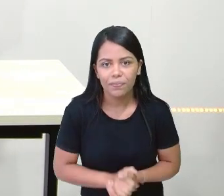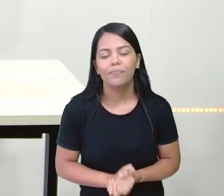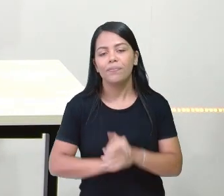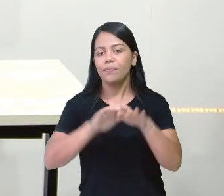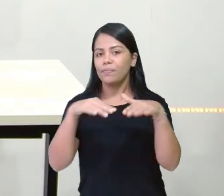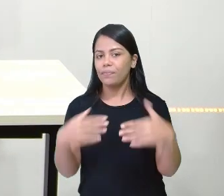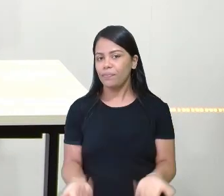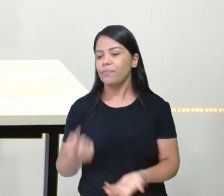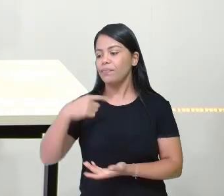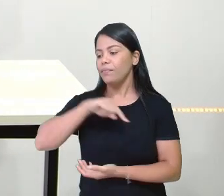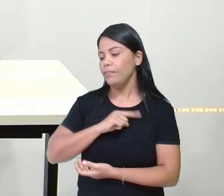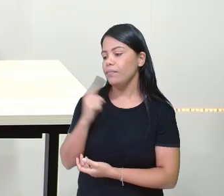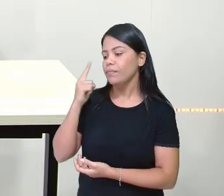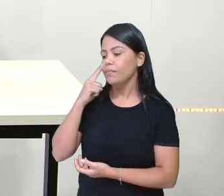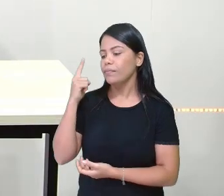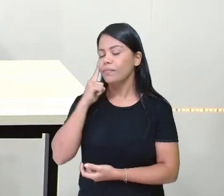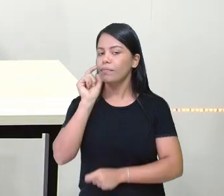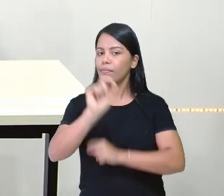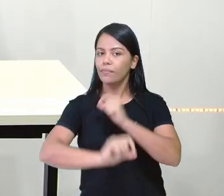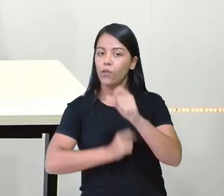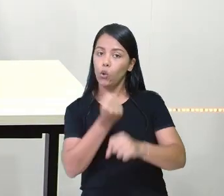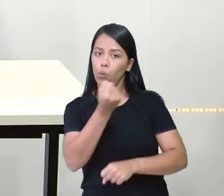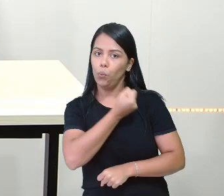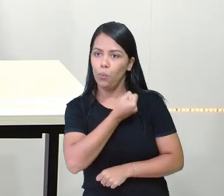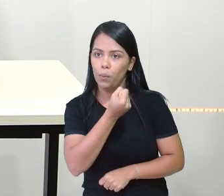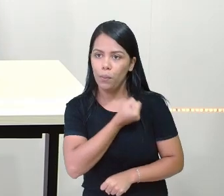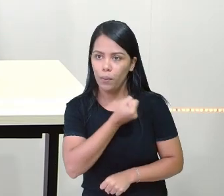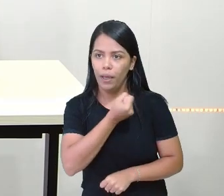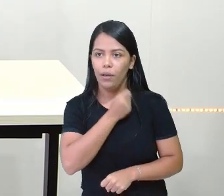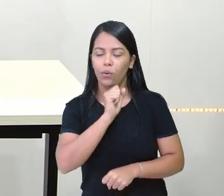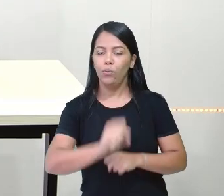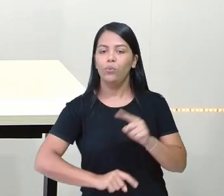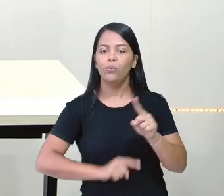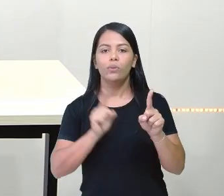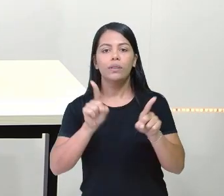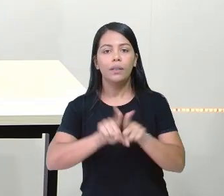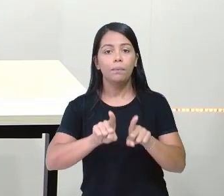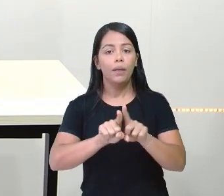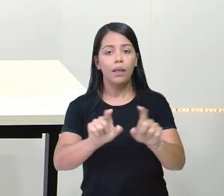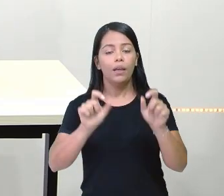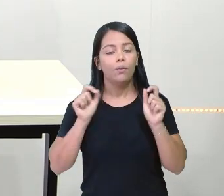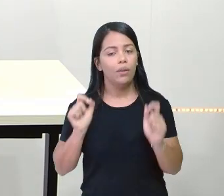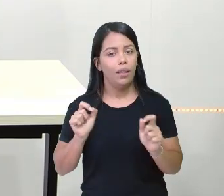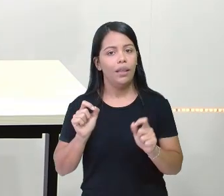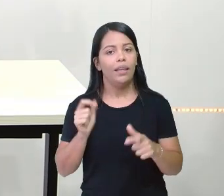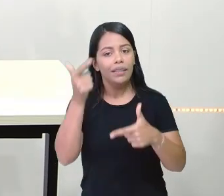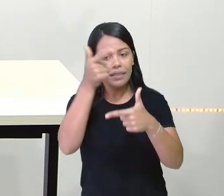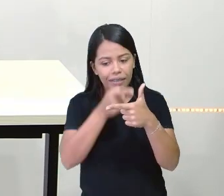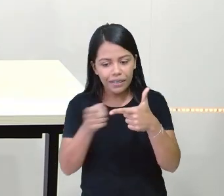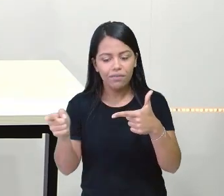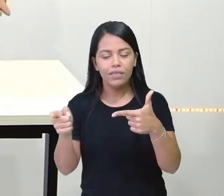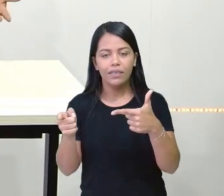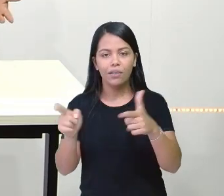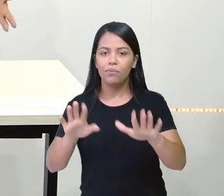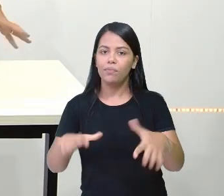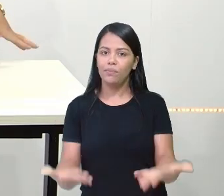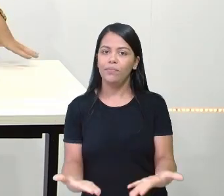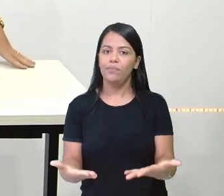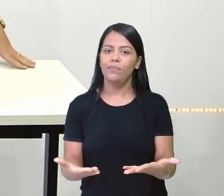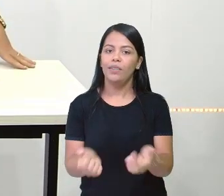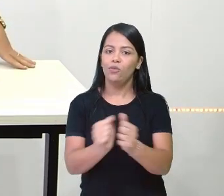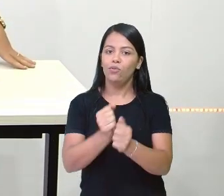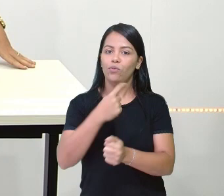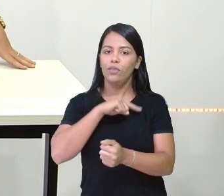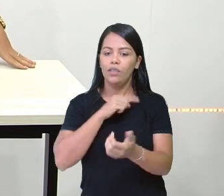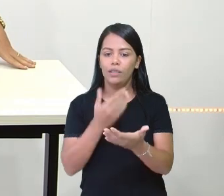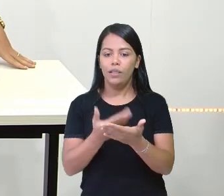unidade temática Números, e iremos trabalhar com o conteúdo de divisão. E para nos acompanhar nessa aula, já